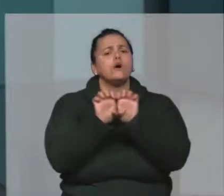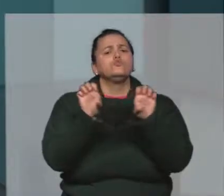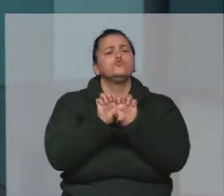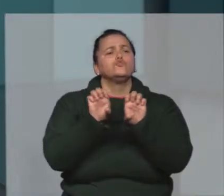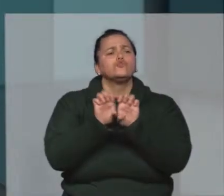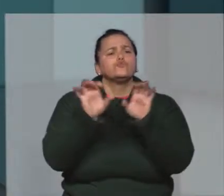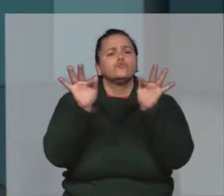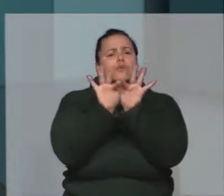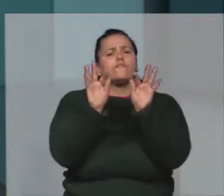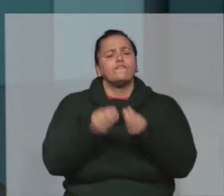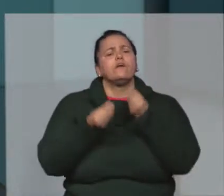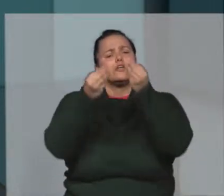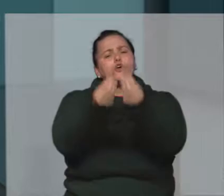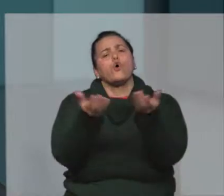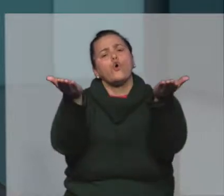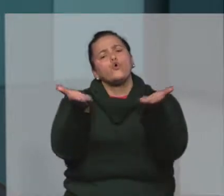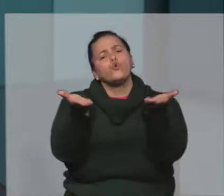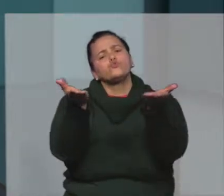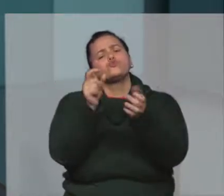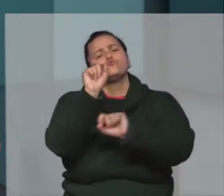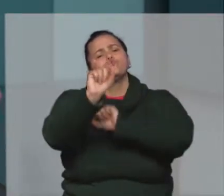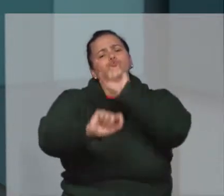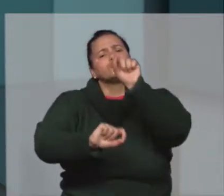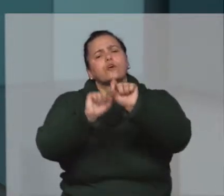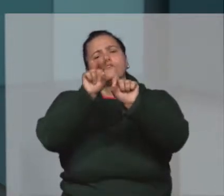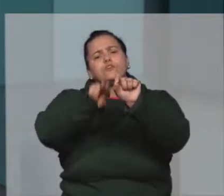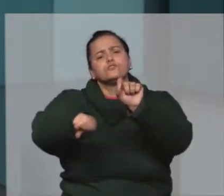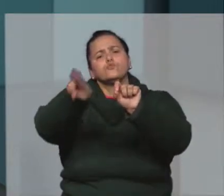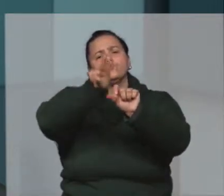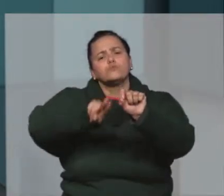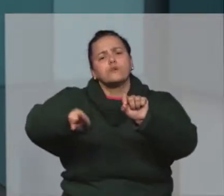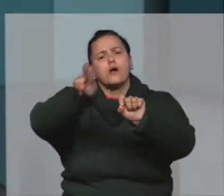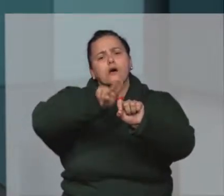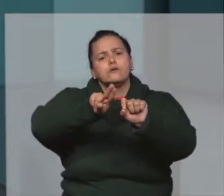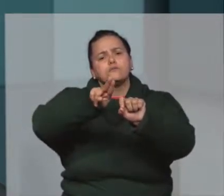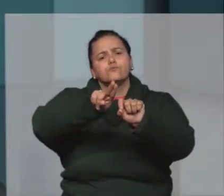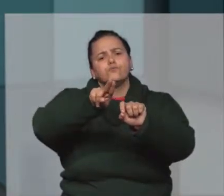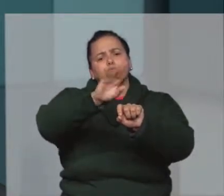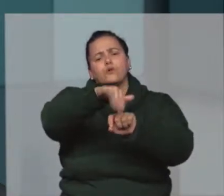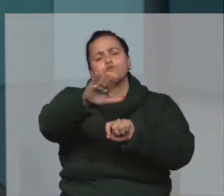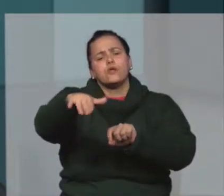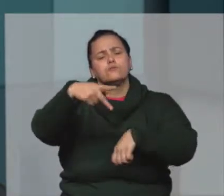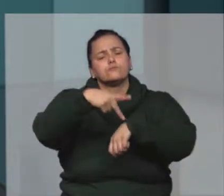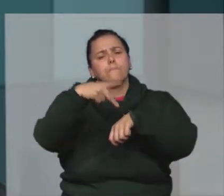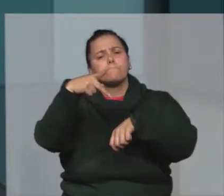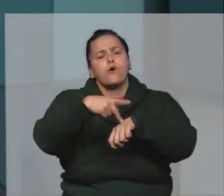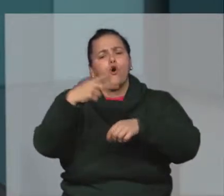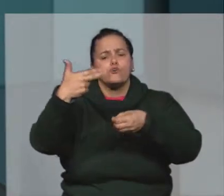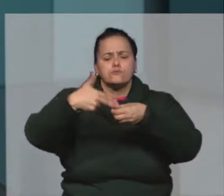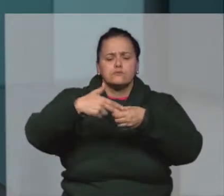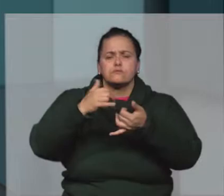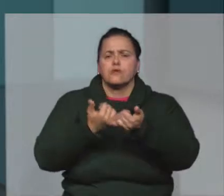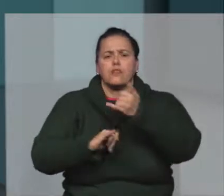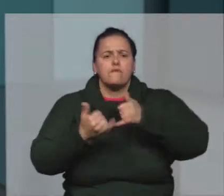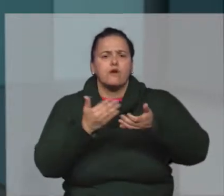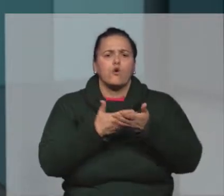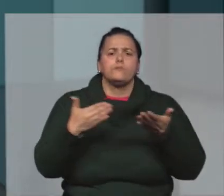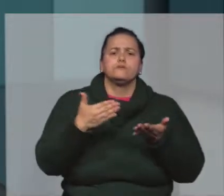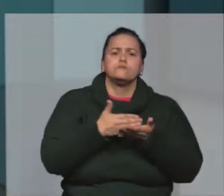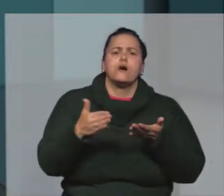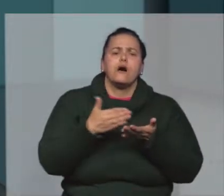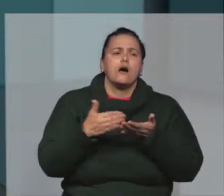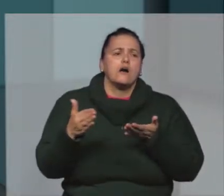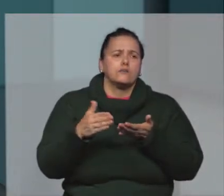e a estrutura que a FEVAL oferece hoje, o que é que vai ser utilizado pelos alunos da pós-graduação, na medida que ela